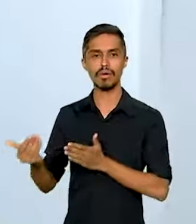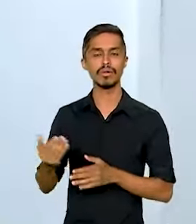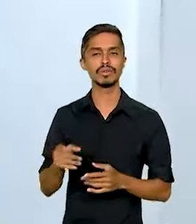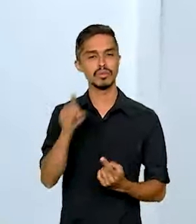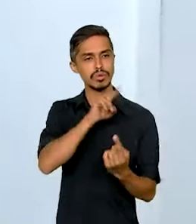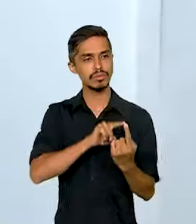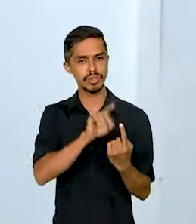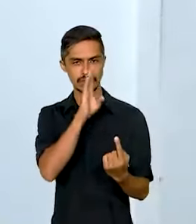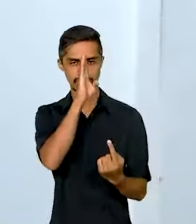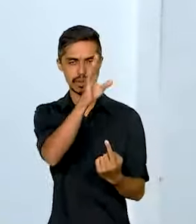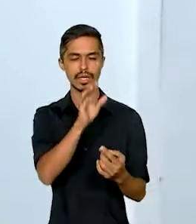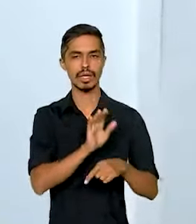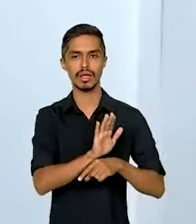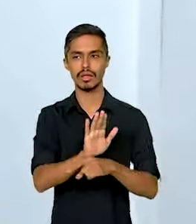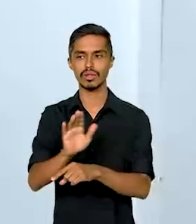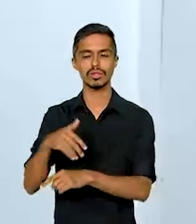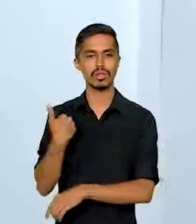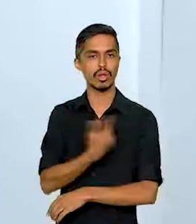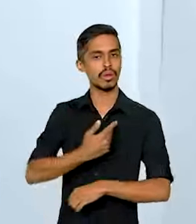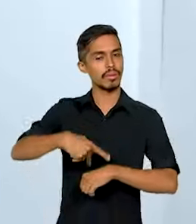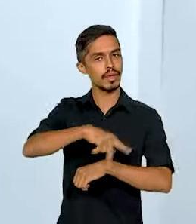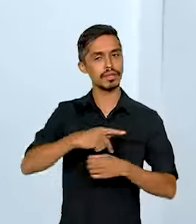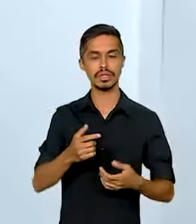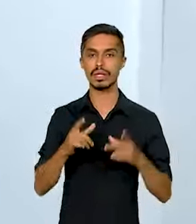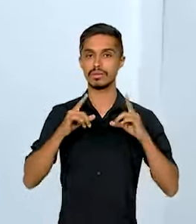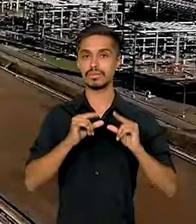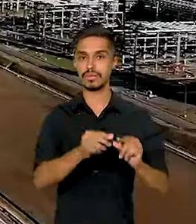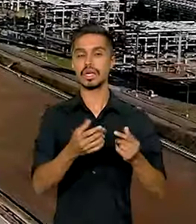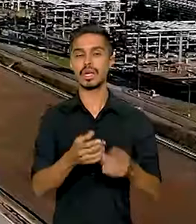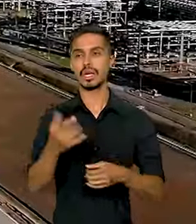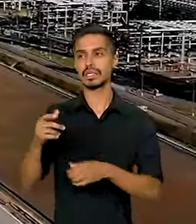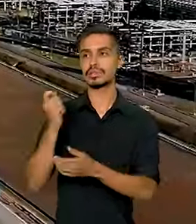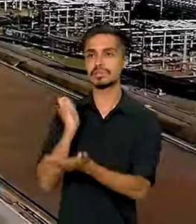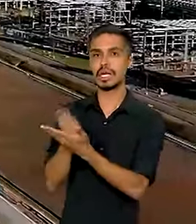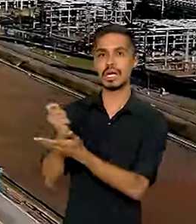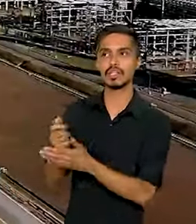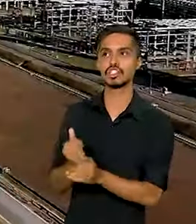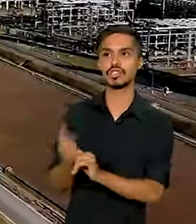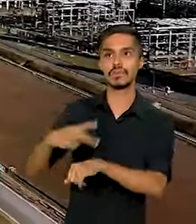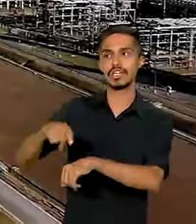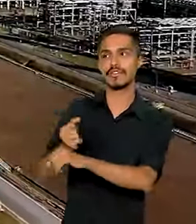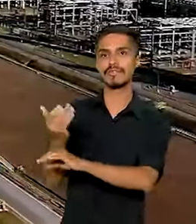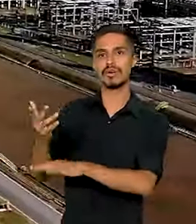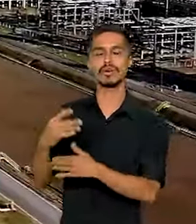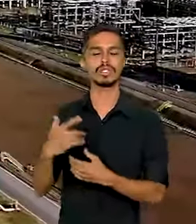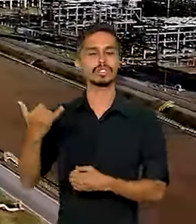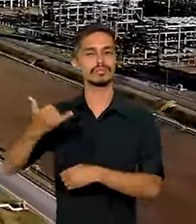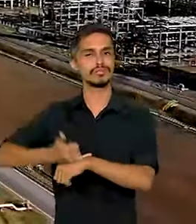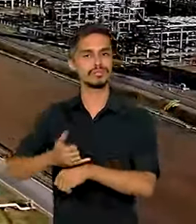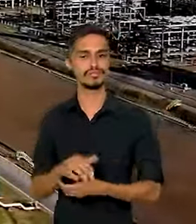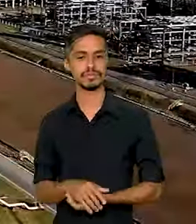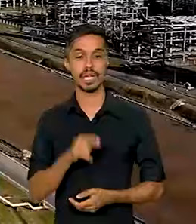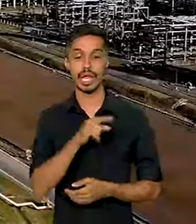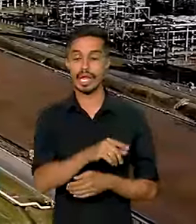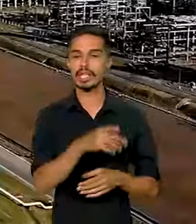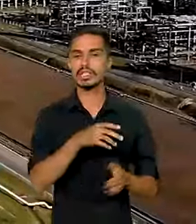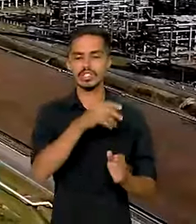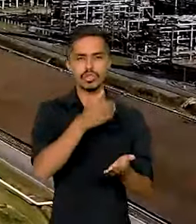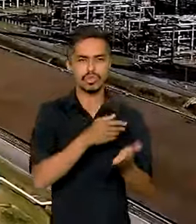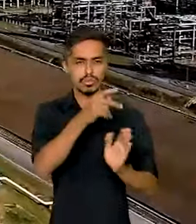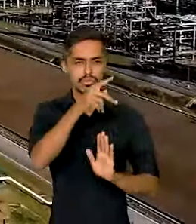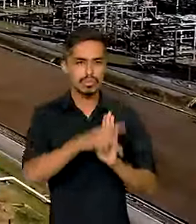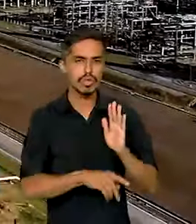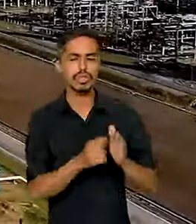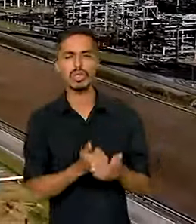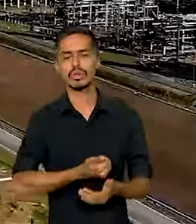principal objetivo de ajudar o nosso país a reduzir a importação de diesel. A refinaria pernambucana começou a sair do papel ainda no primeiro